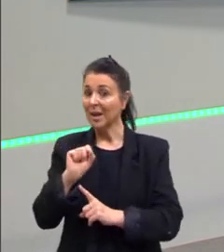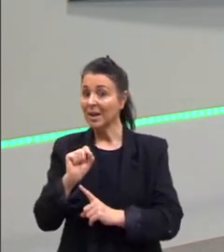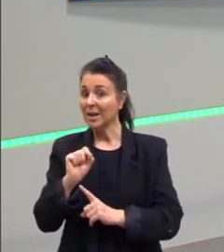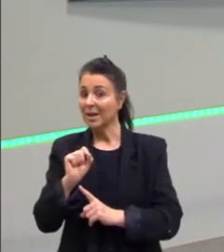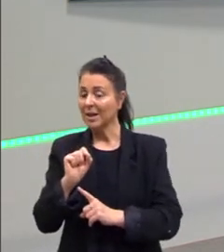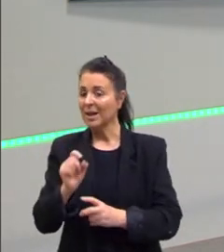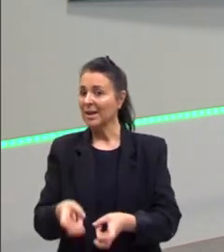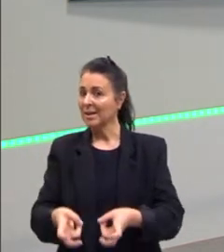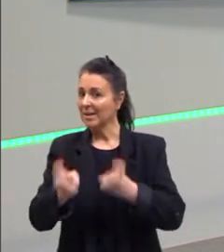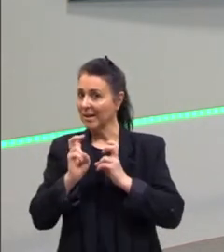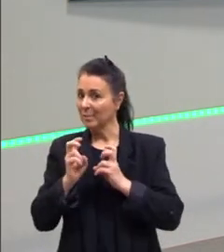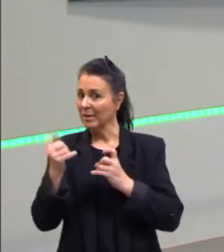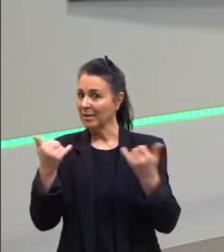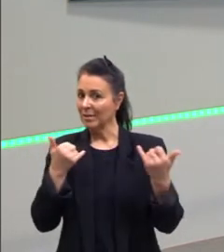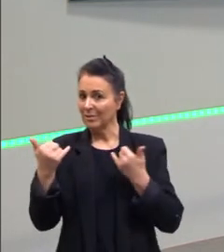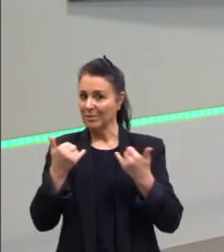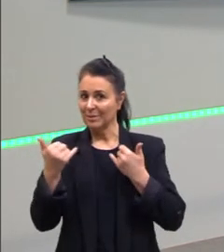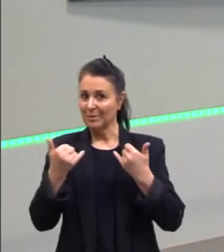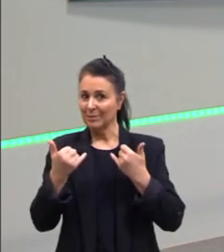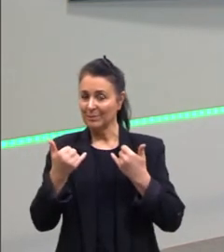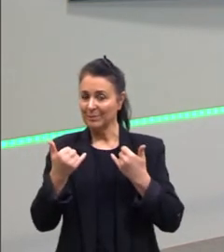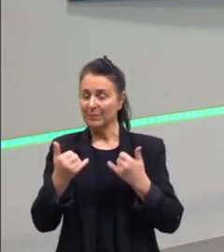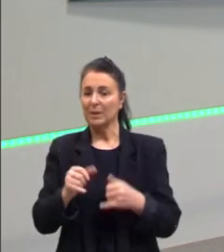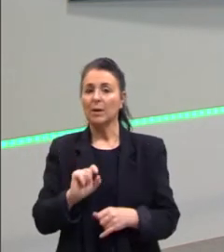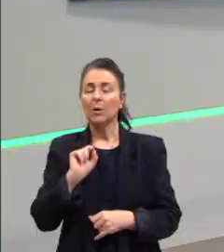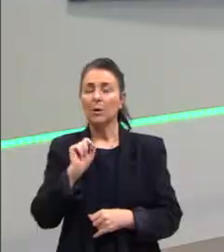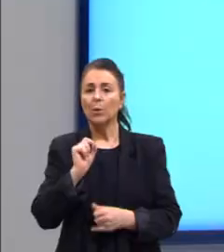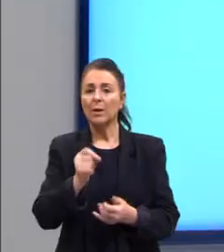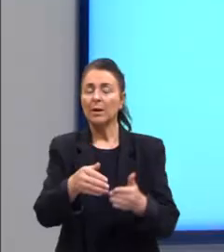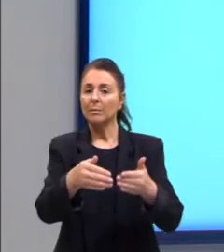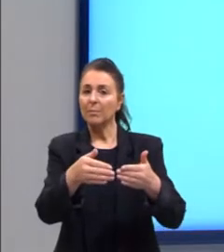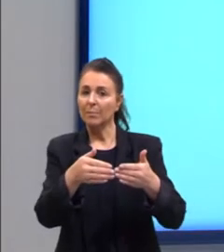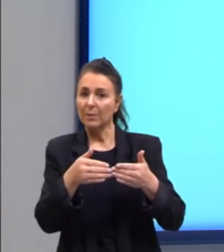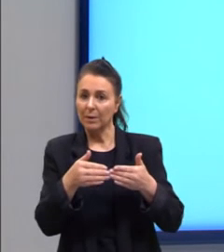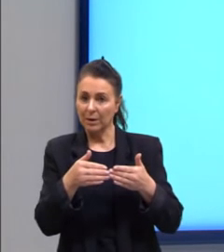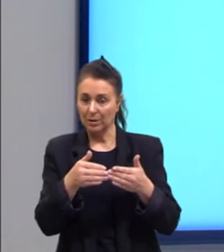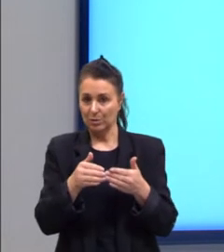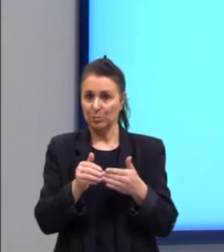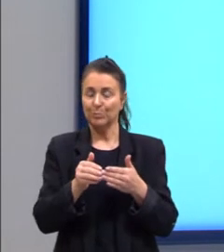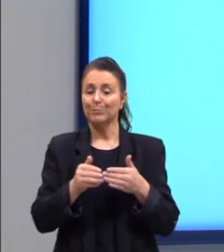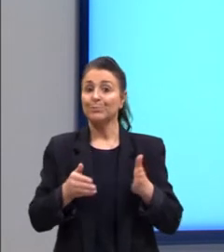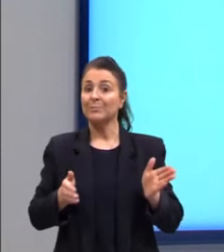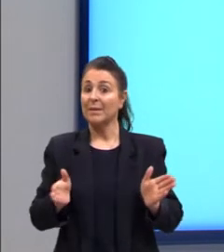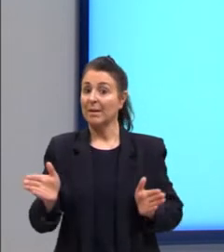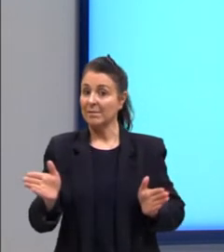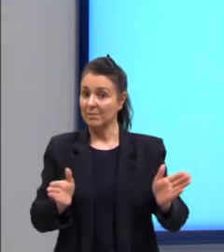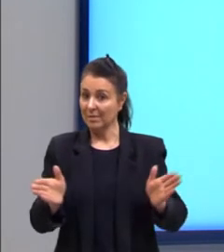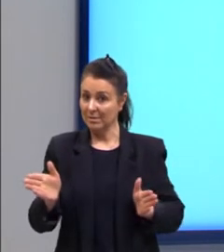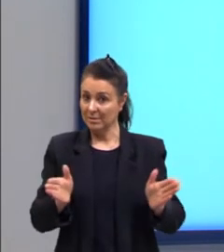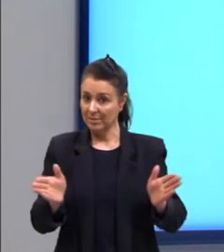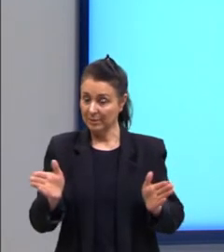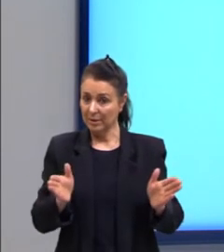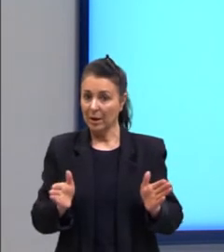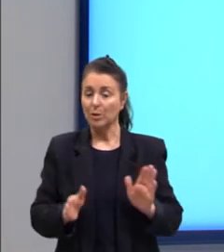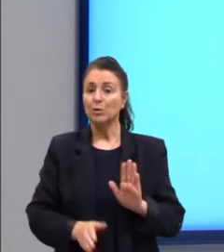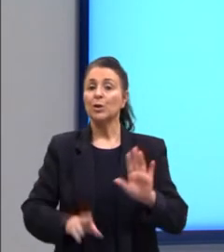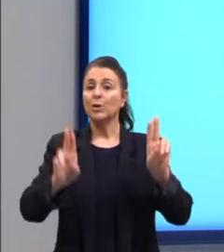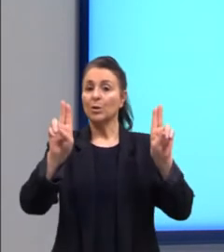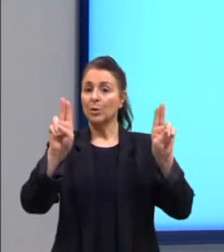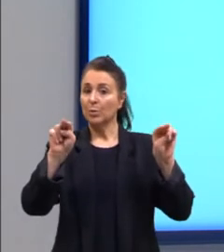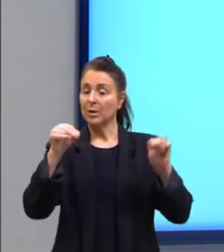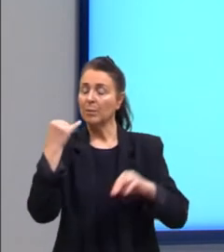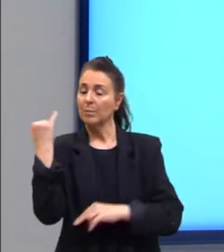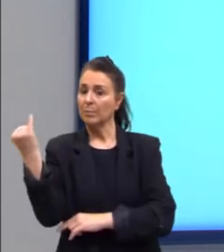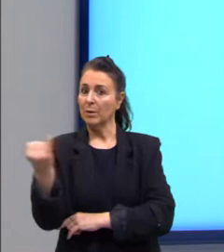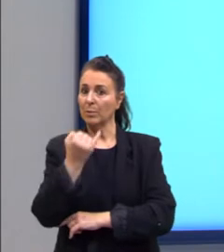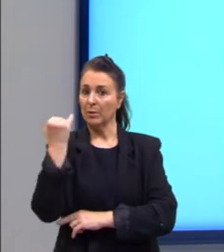Então, vamos ver o que é pedido no enunciado. A acessibilidade é um tema de relevância tanto na